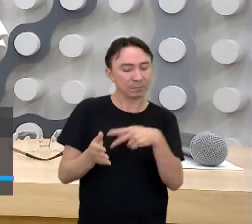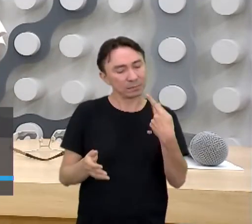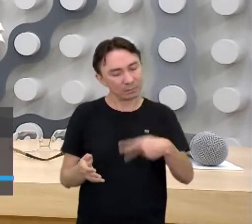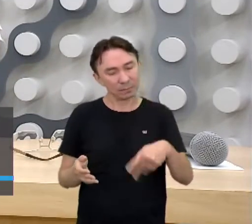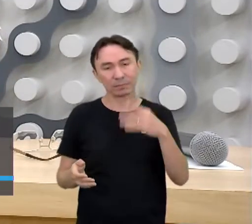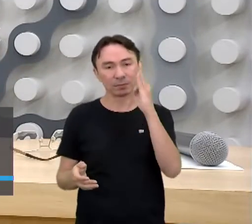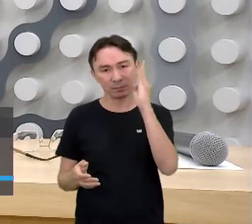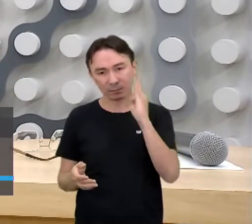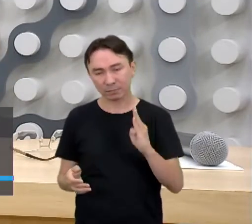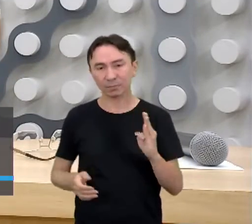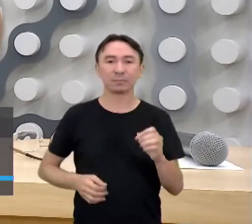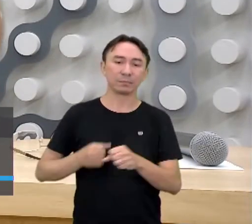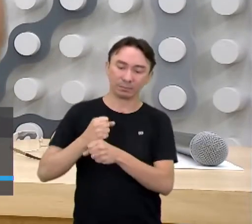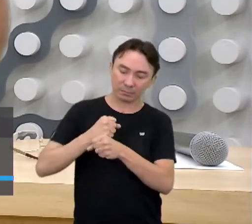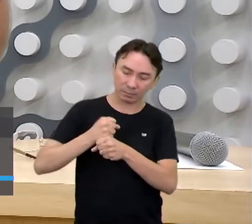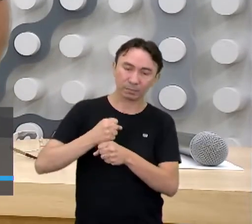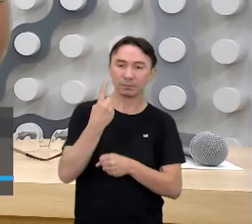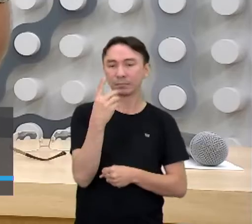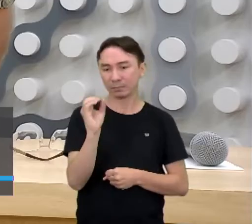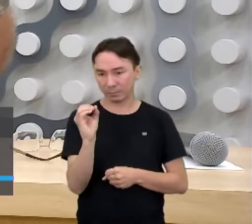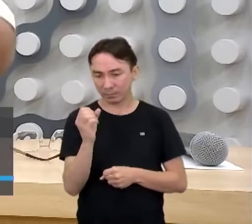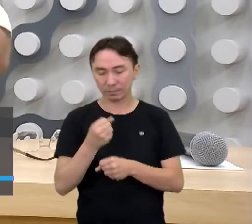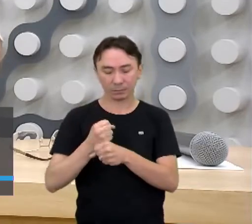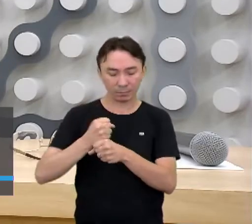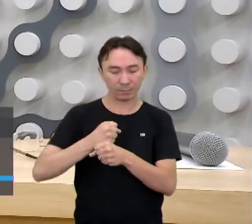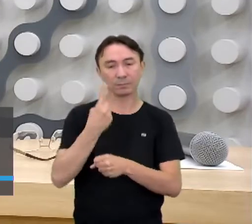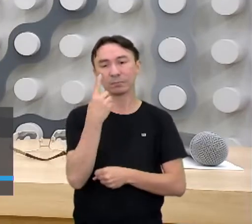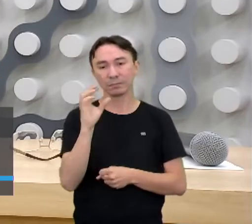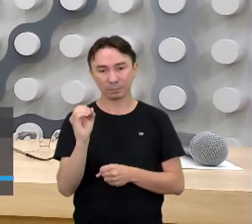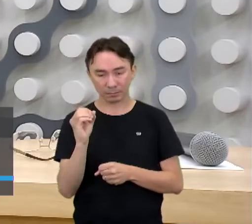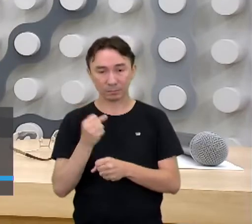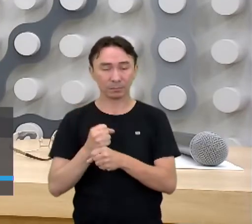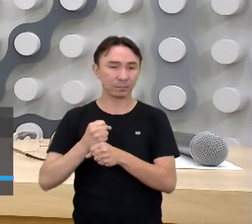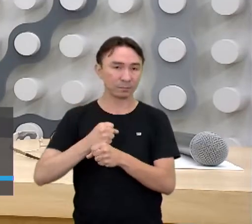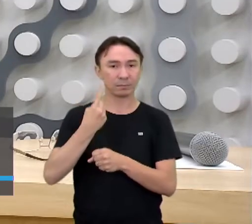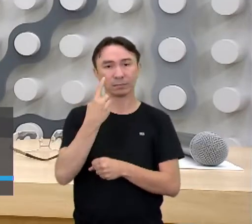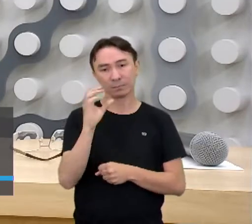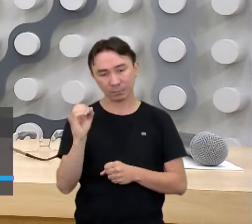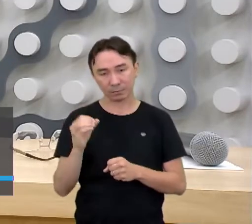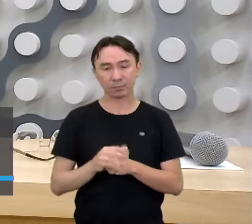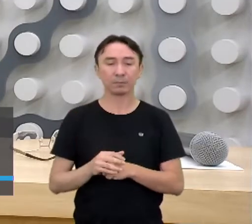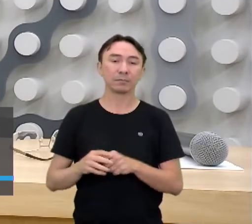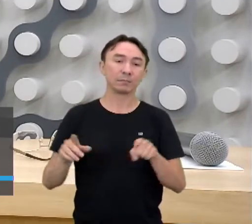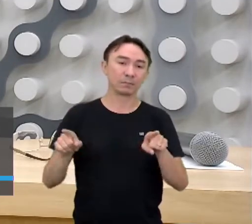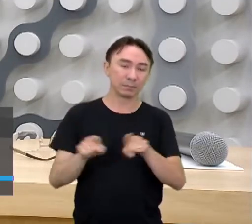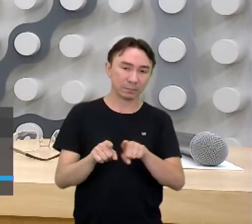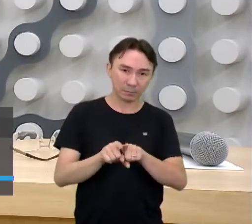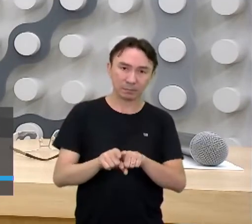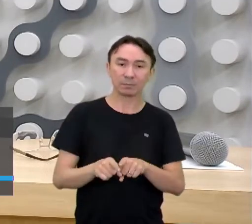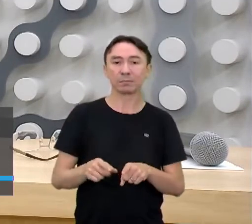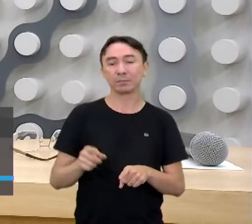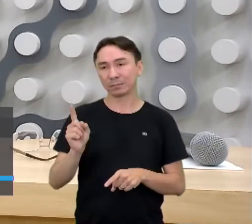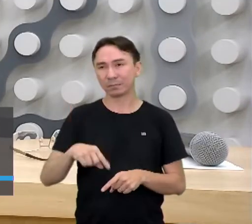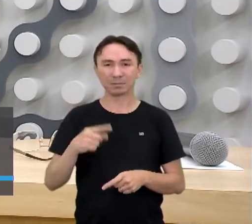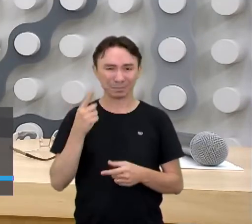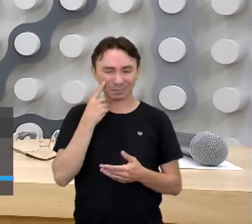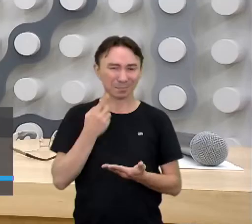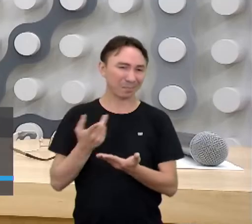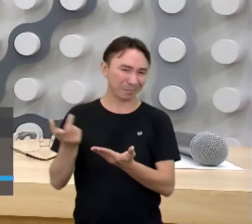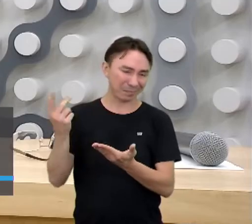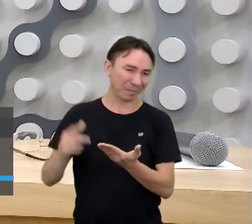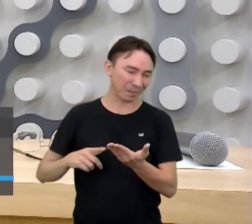para verem isso. E a gente viu em aulas anteriores que os próprios cartórios, que boa parte aí já estão